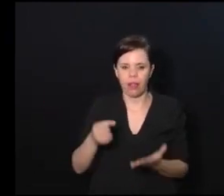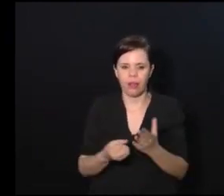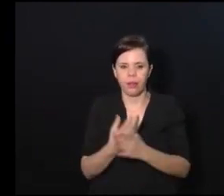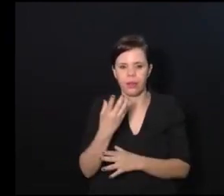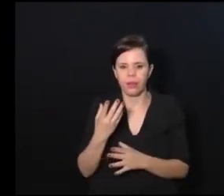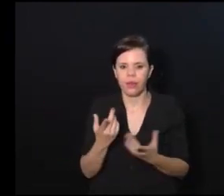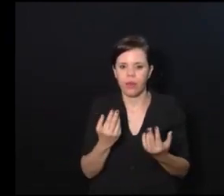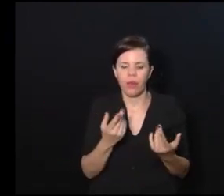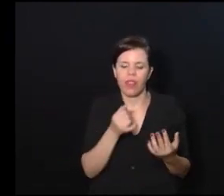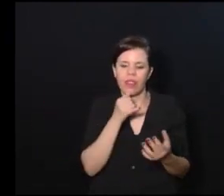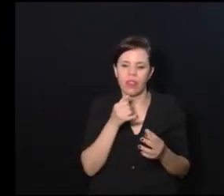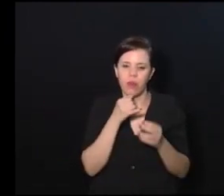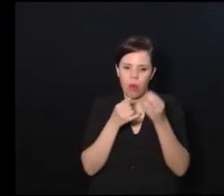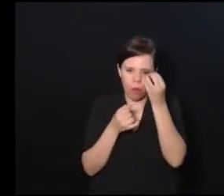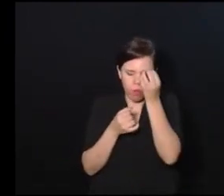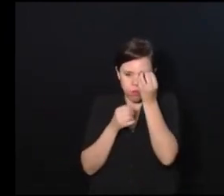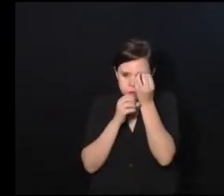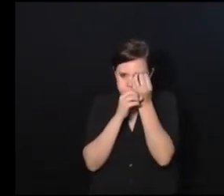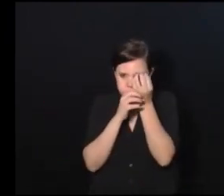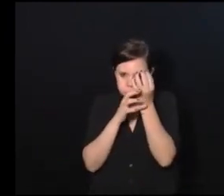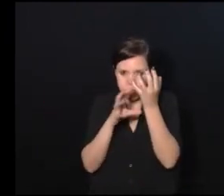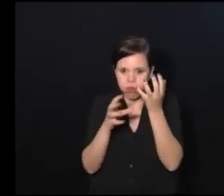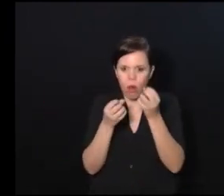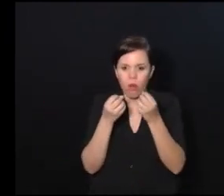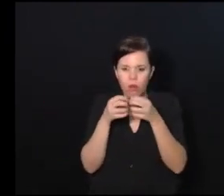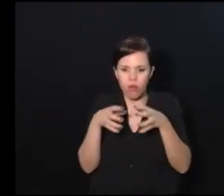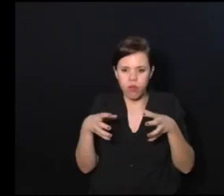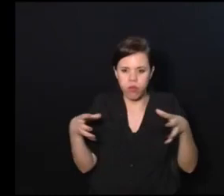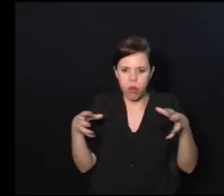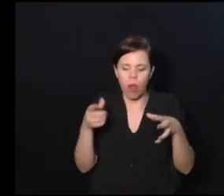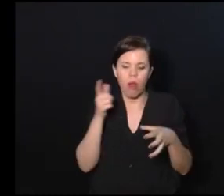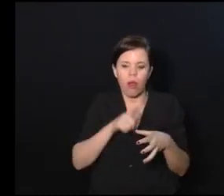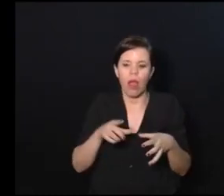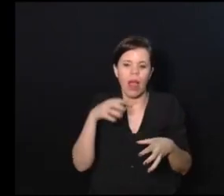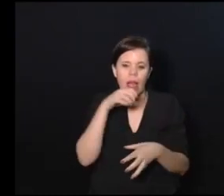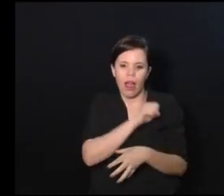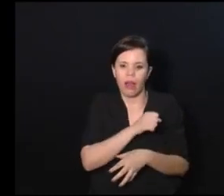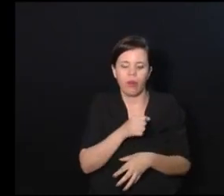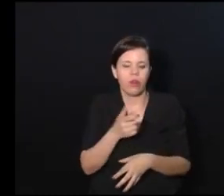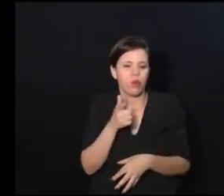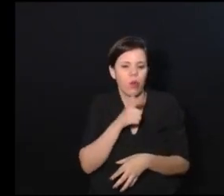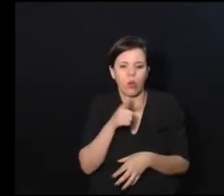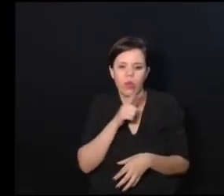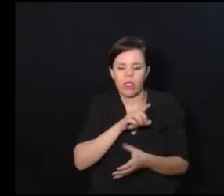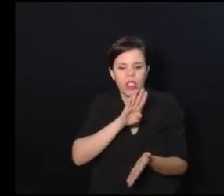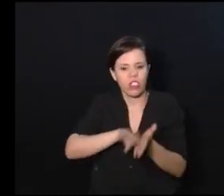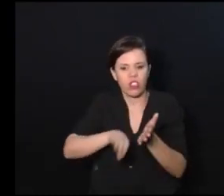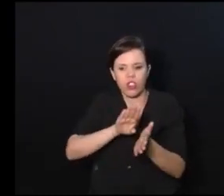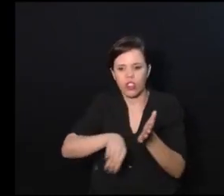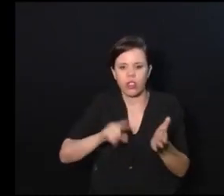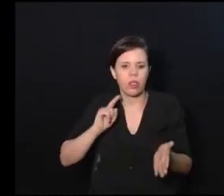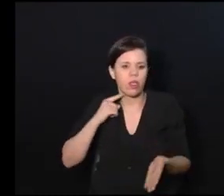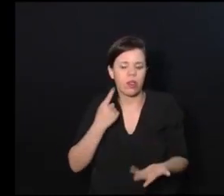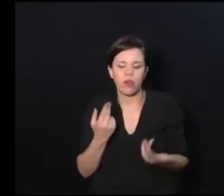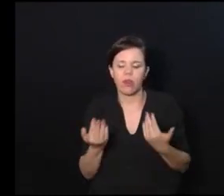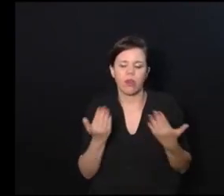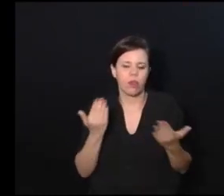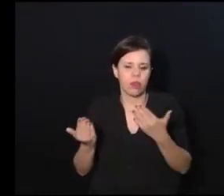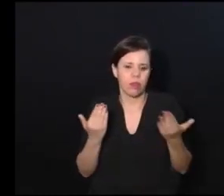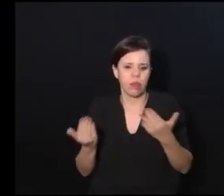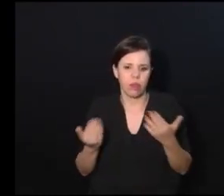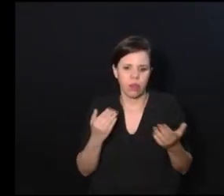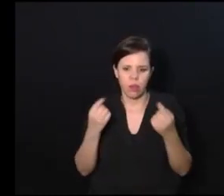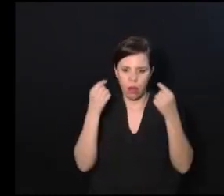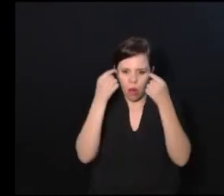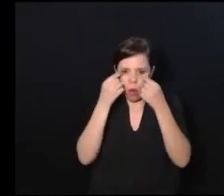enchendo a bola de água mais rápido do que o corpo consegue retirar a água suja. Então, o globo